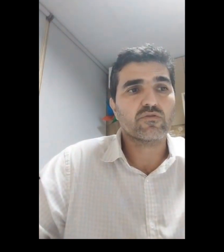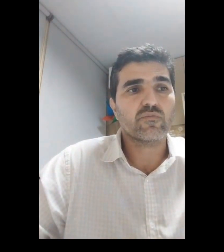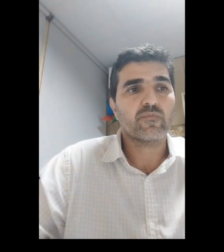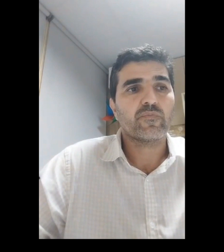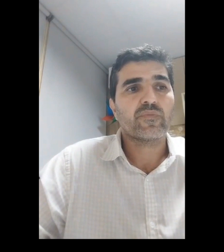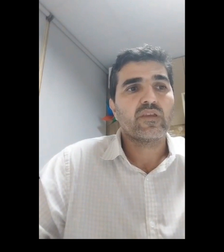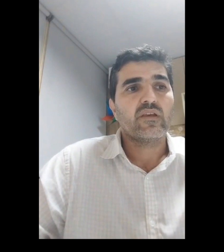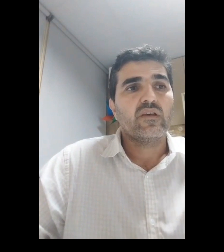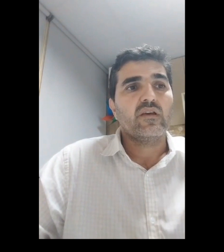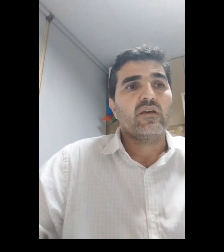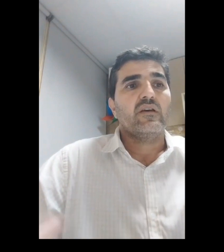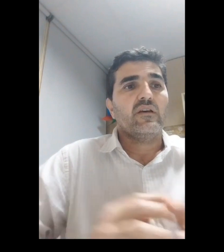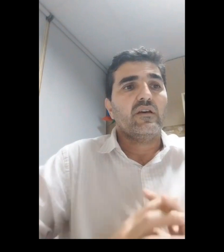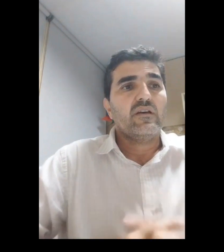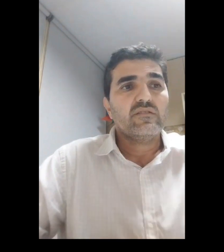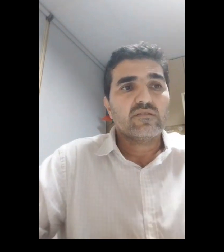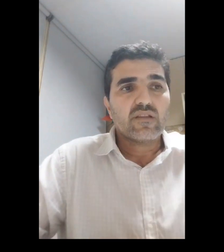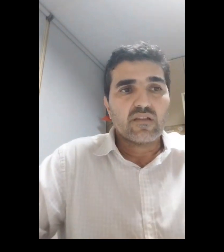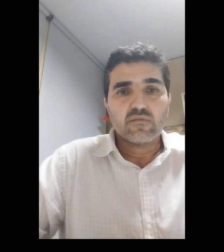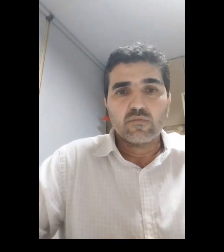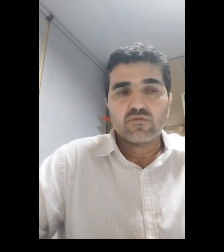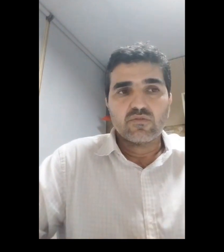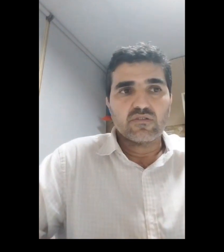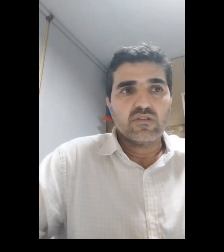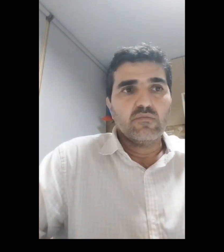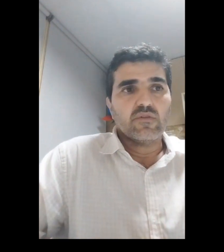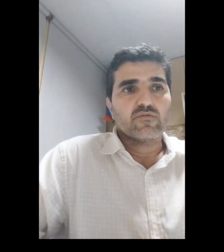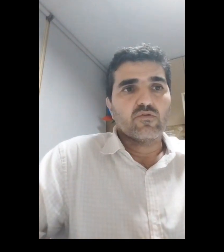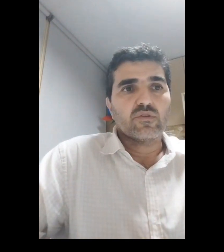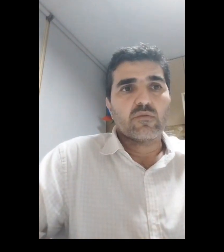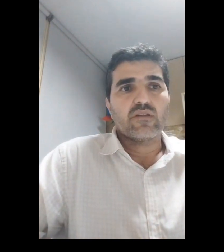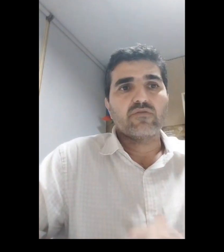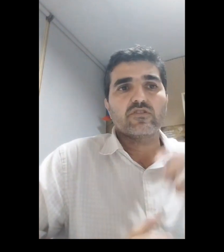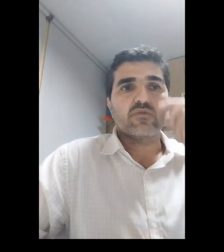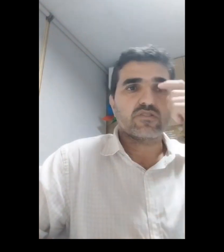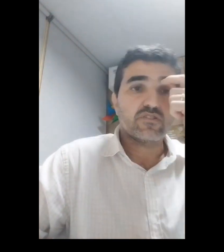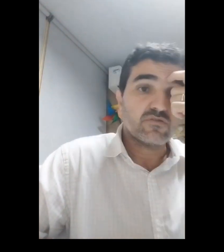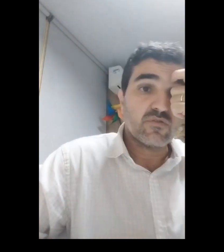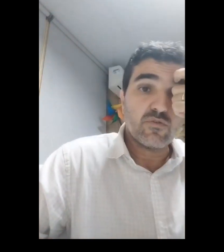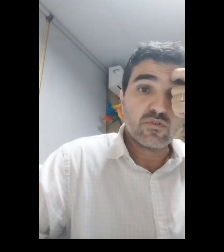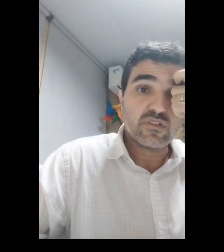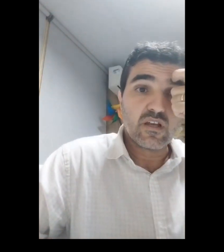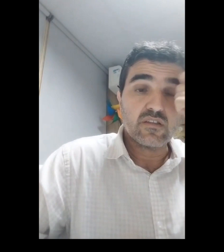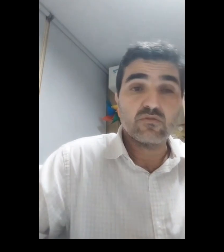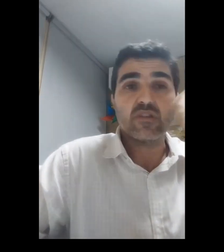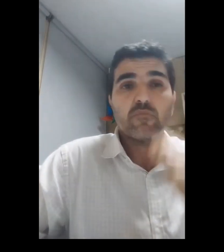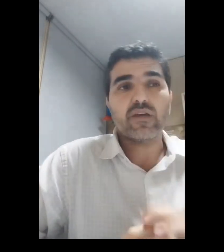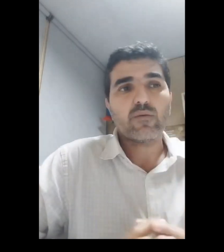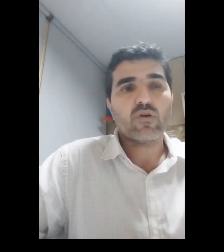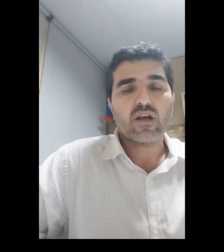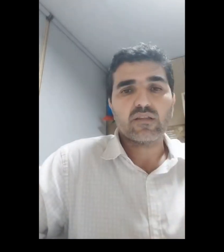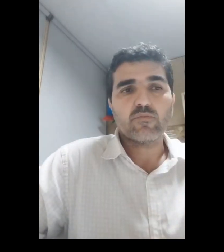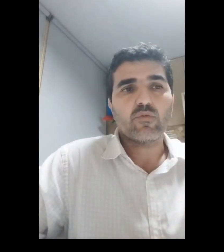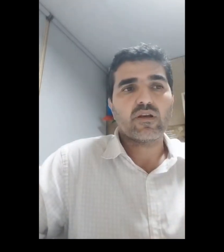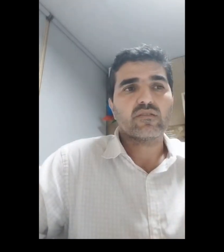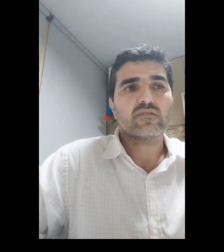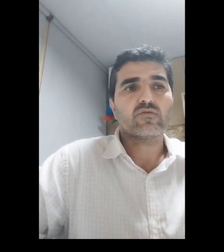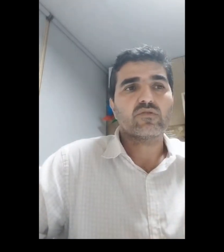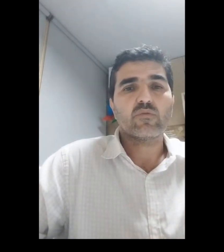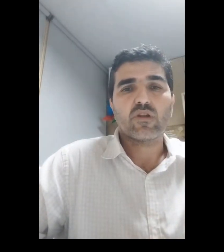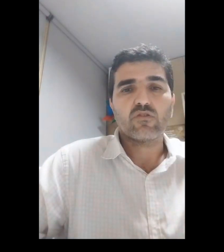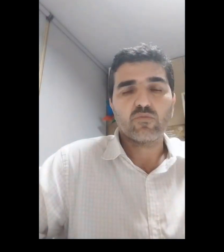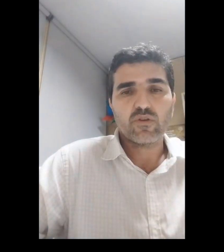psicológico esses esclarecimentos acima sobre trabalho infantil artístico foram extraídos da bem elaborada